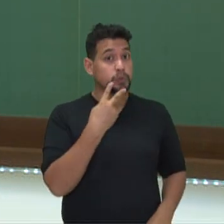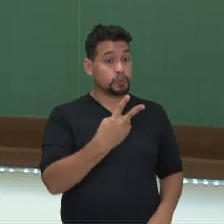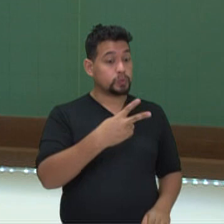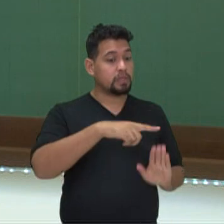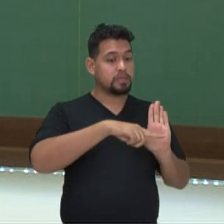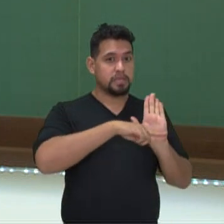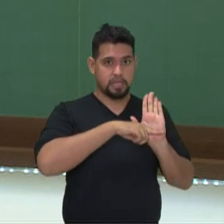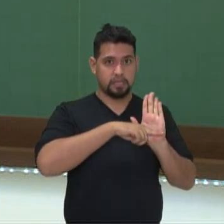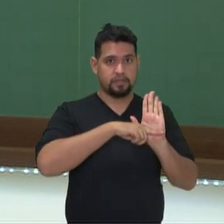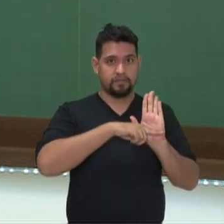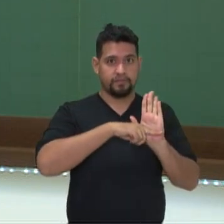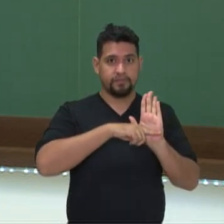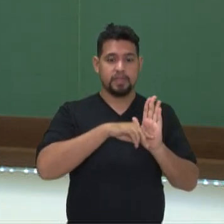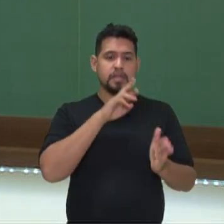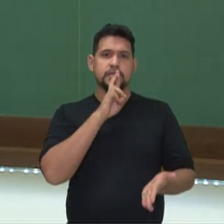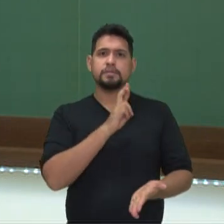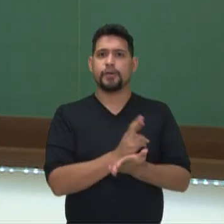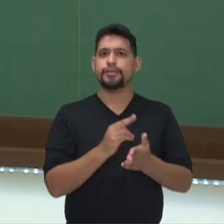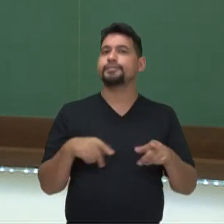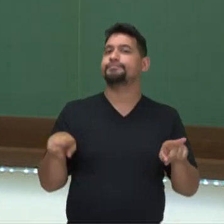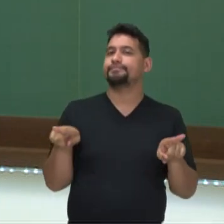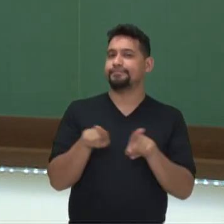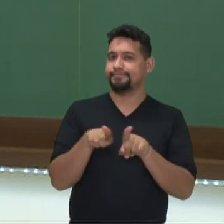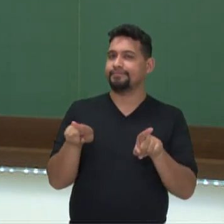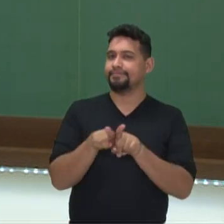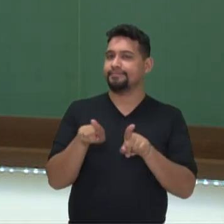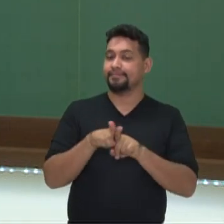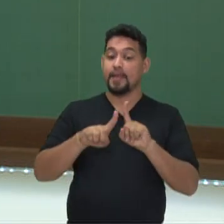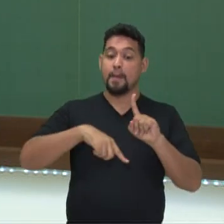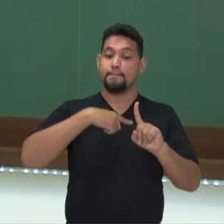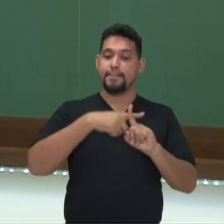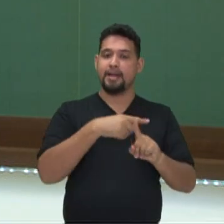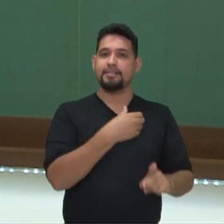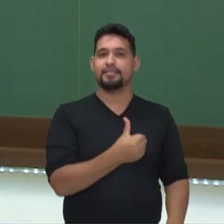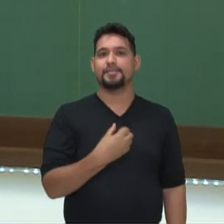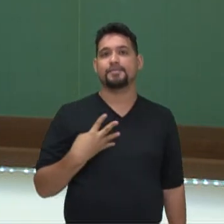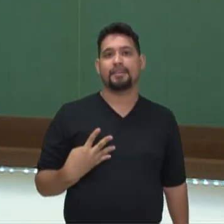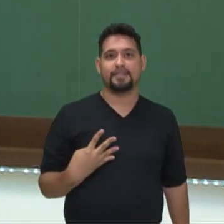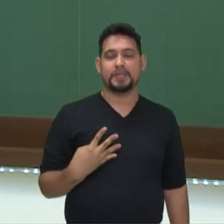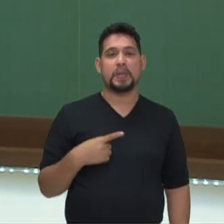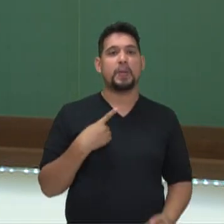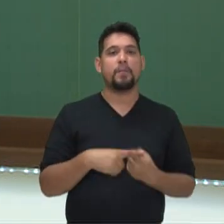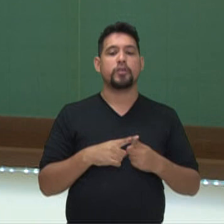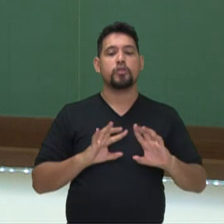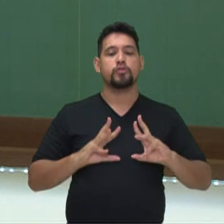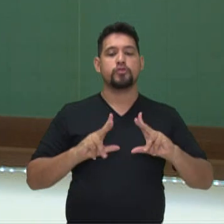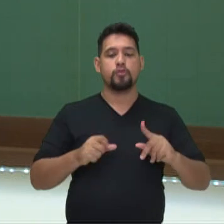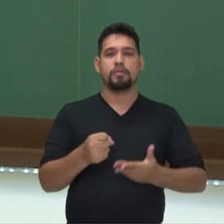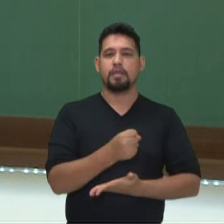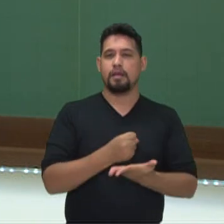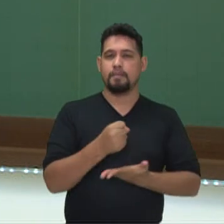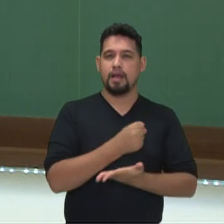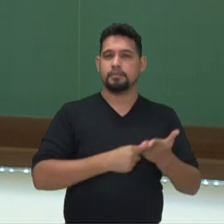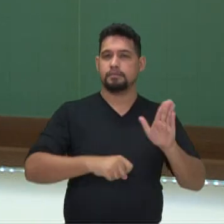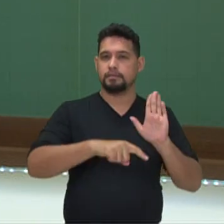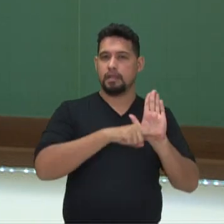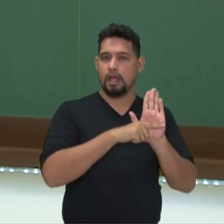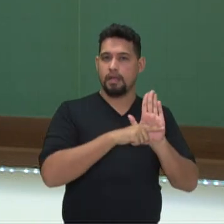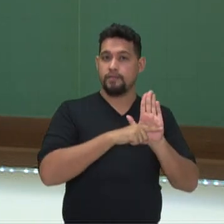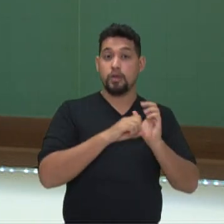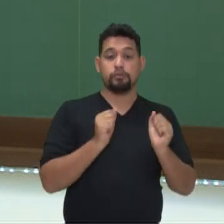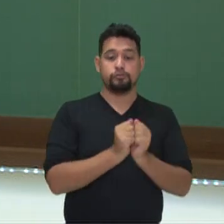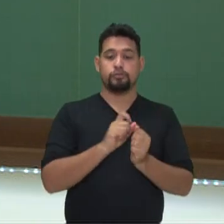negativo, o resultado também daria mais 64, já que toda base negativa com